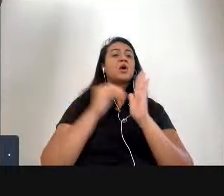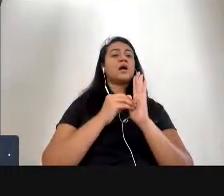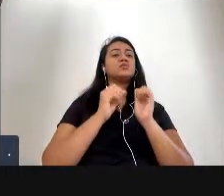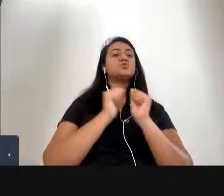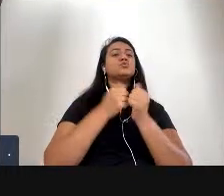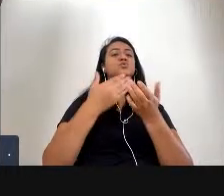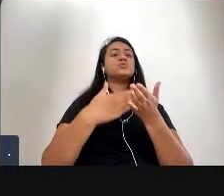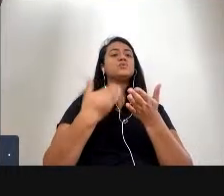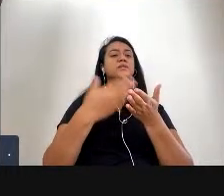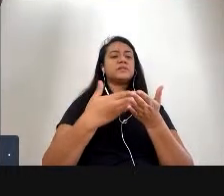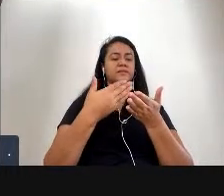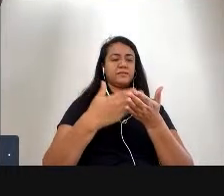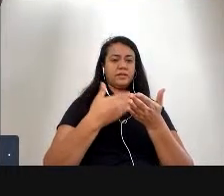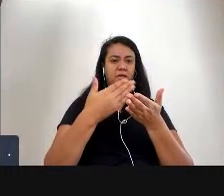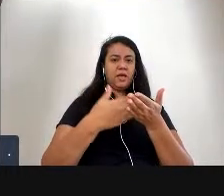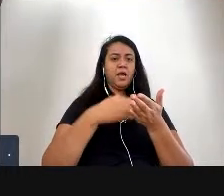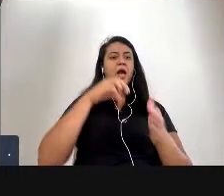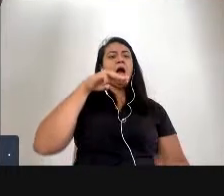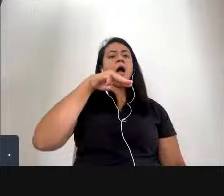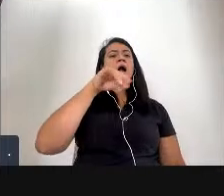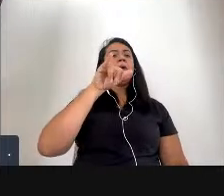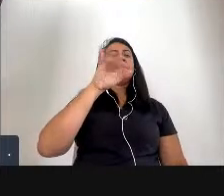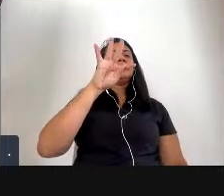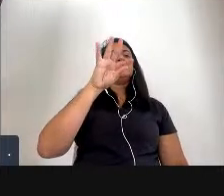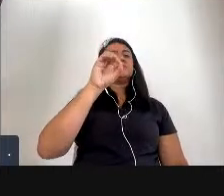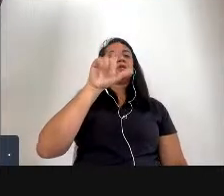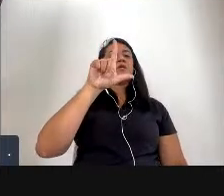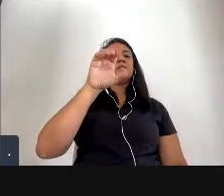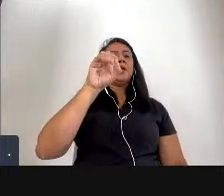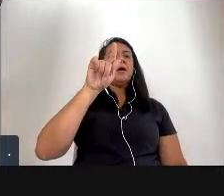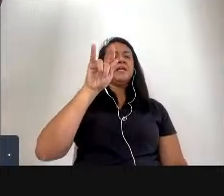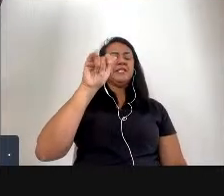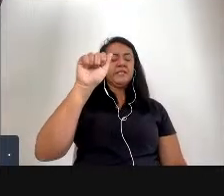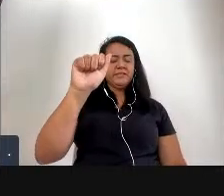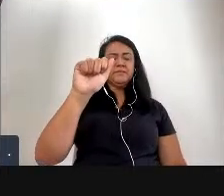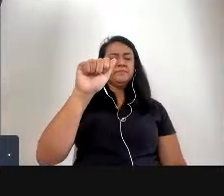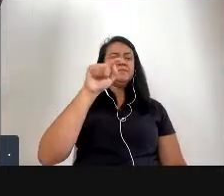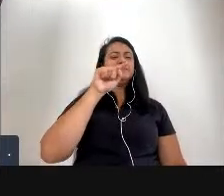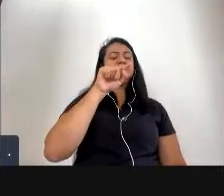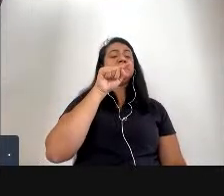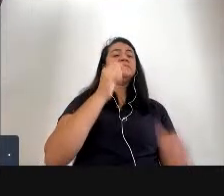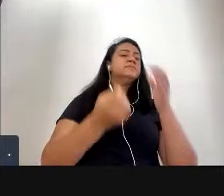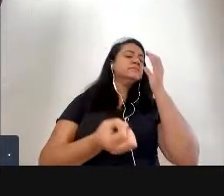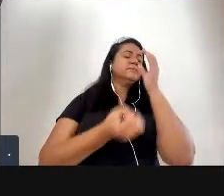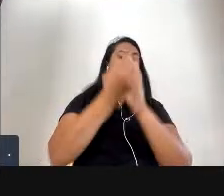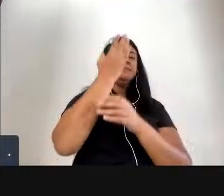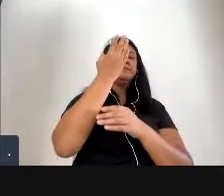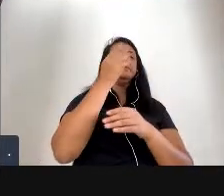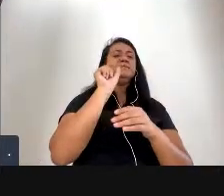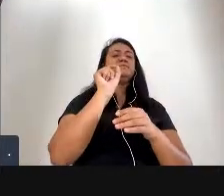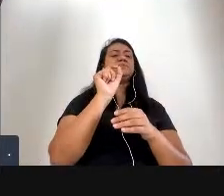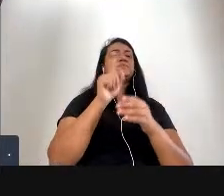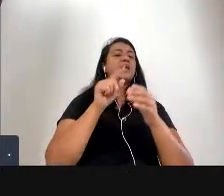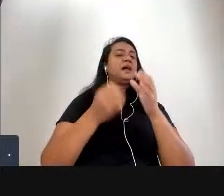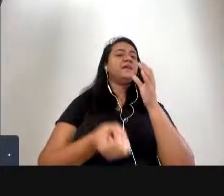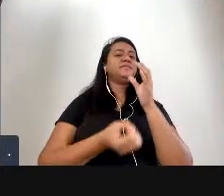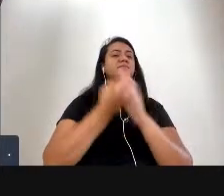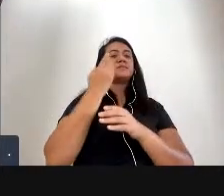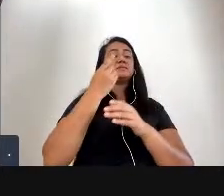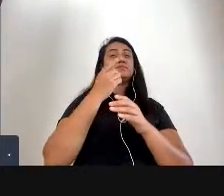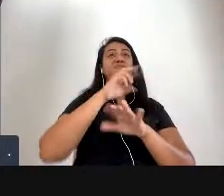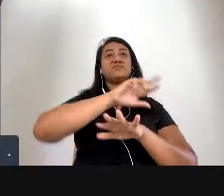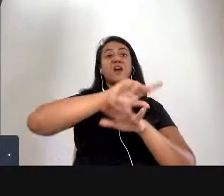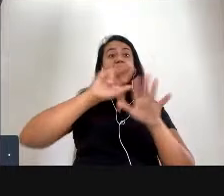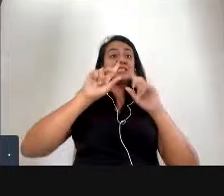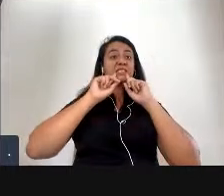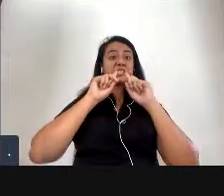que se chama Mitologias e daí ele inaugura uma série de críticas a